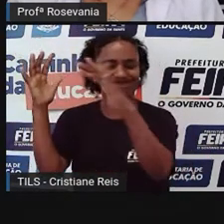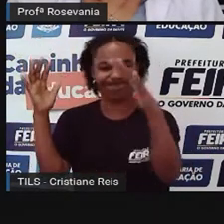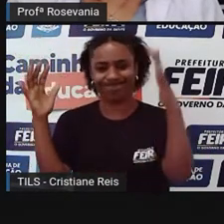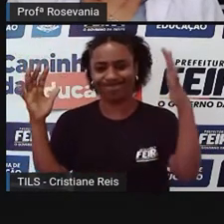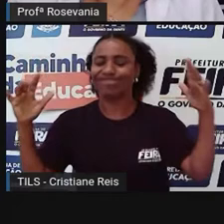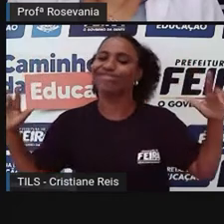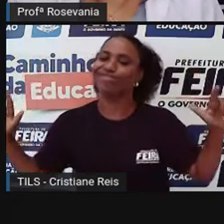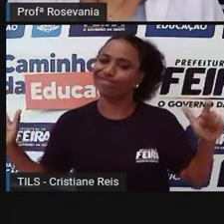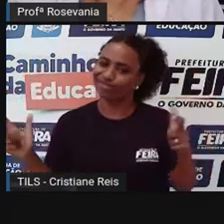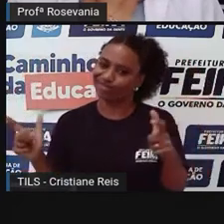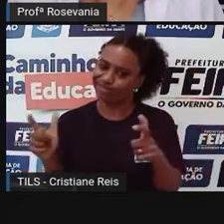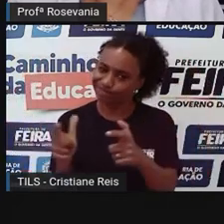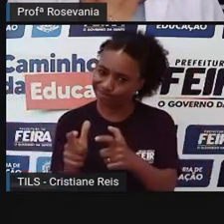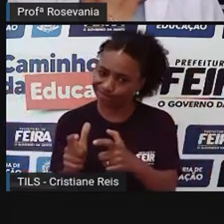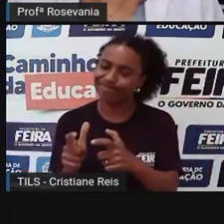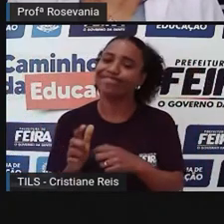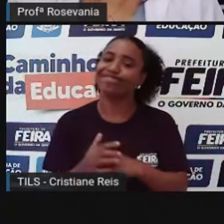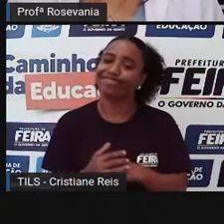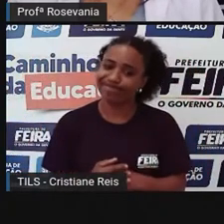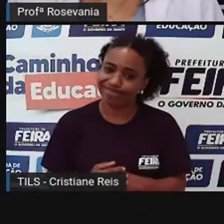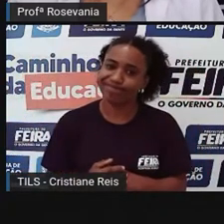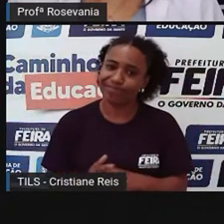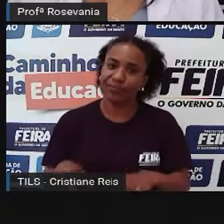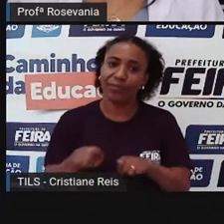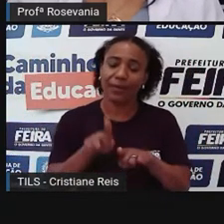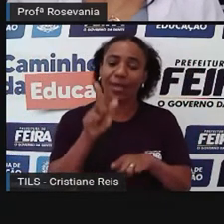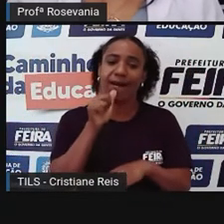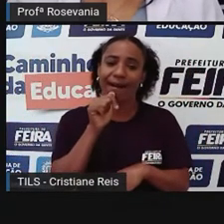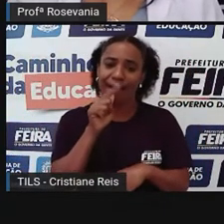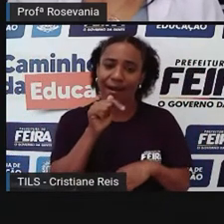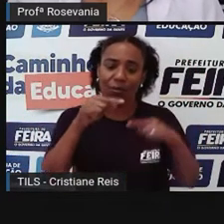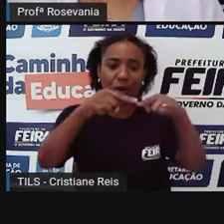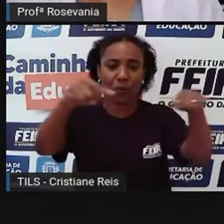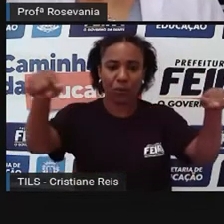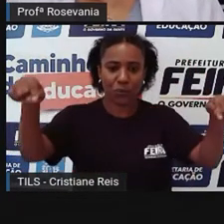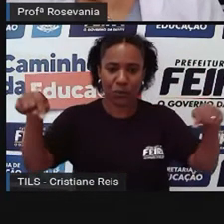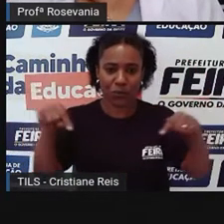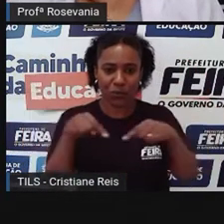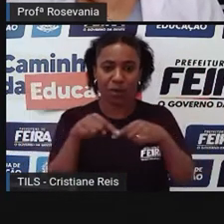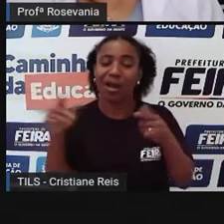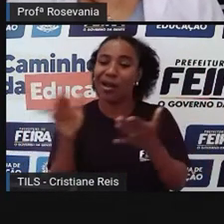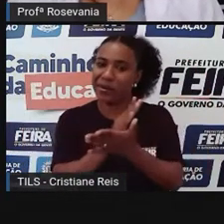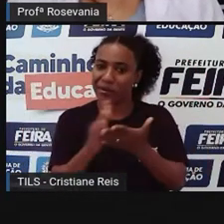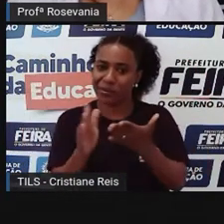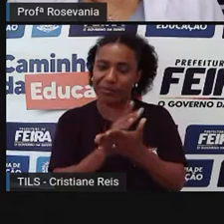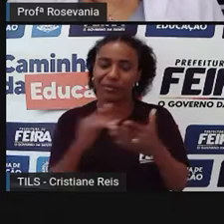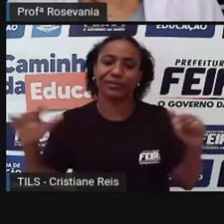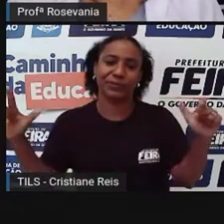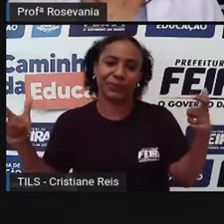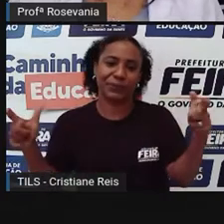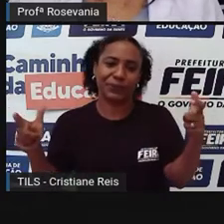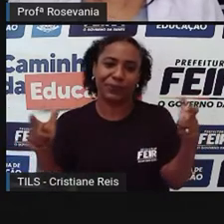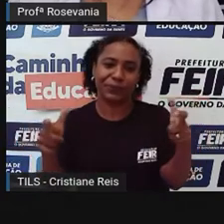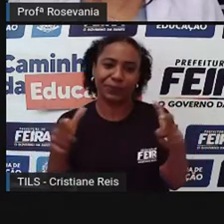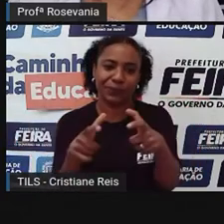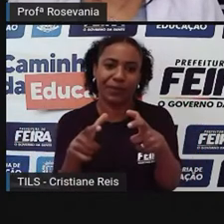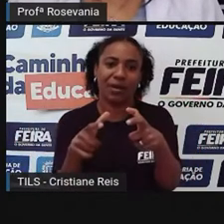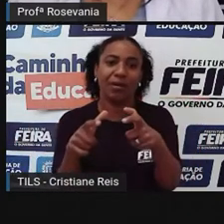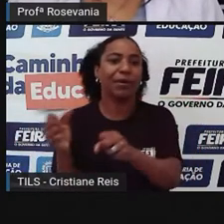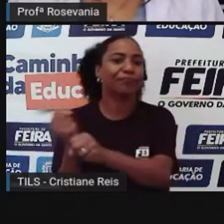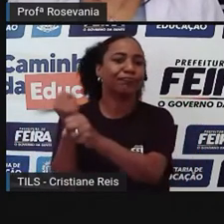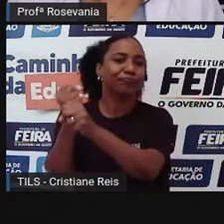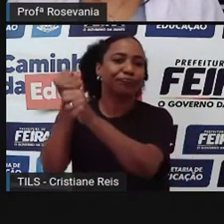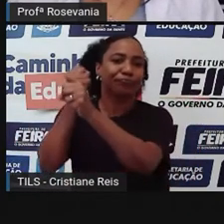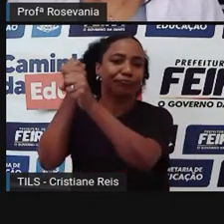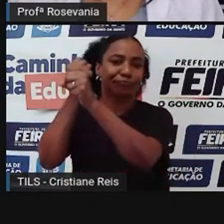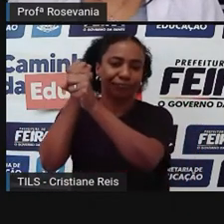nossas lagoas também estão indo embora nessas características. Algumas delas já foram só terradas para dar espaço às construções,